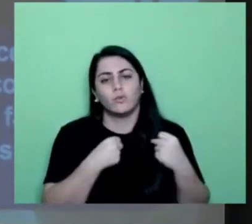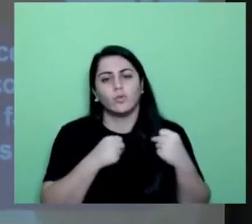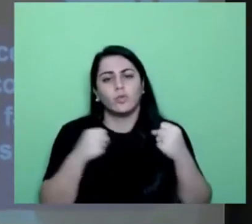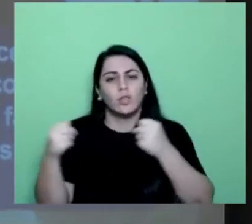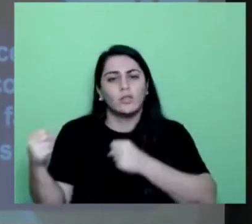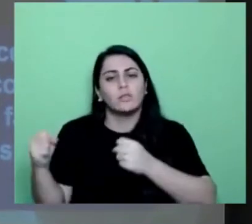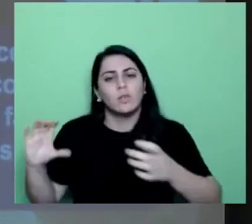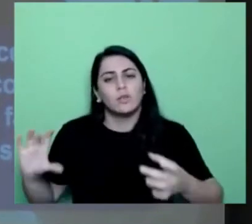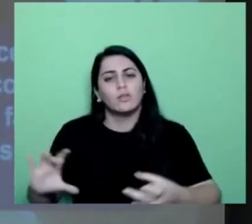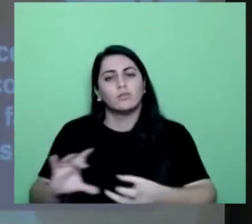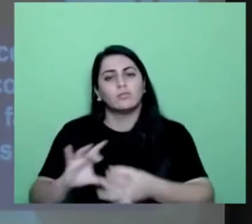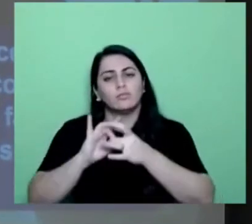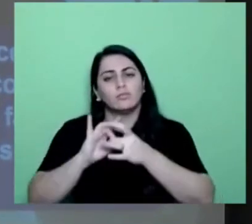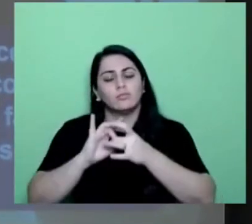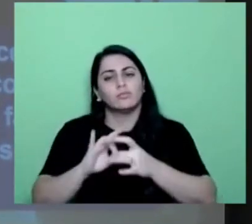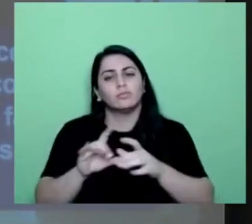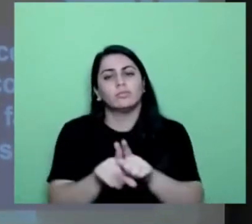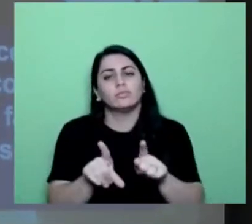favorecimento da autonomia.